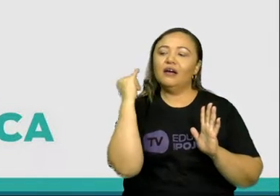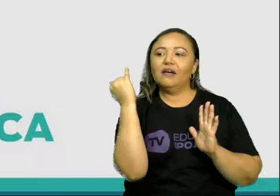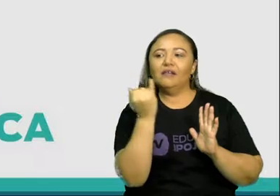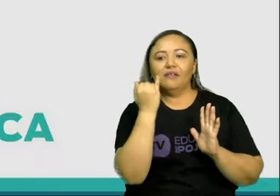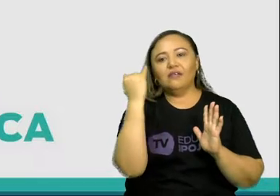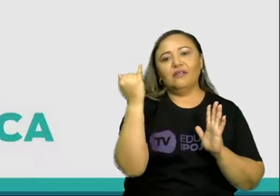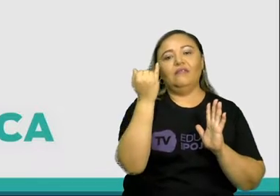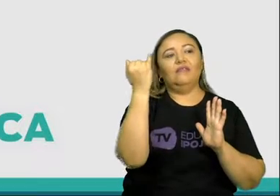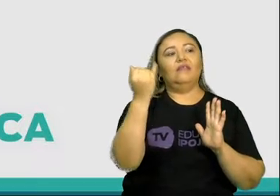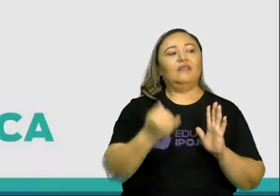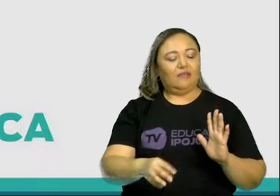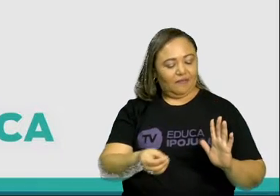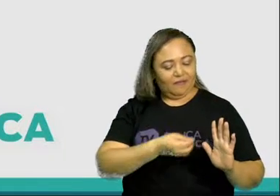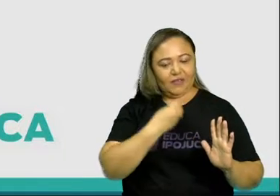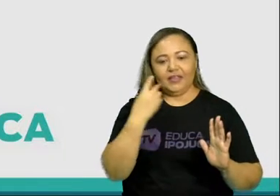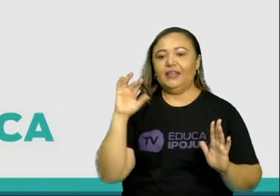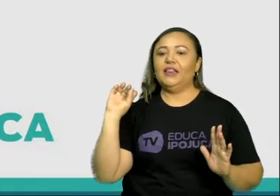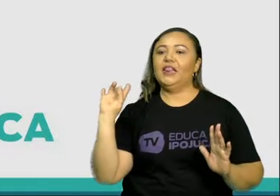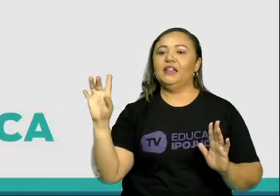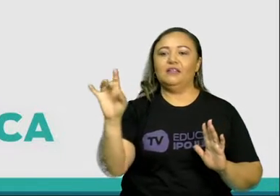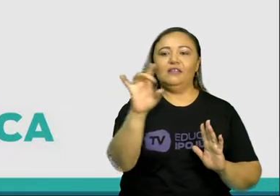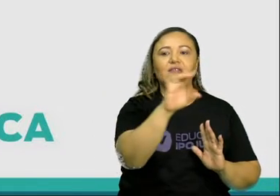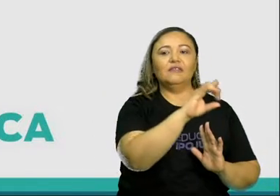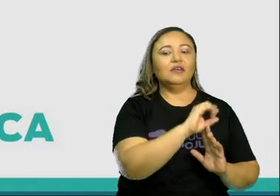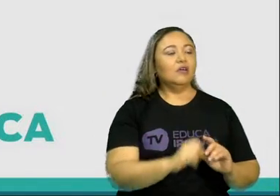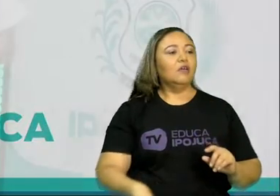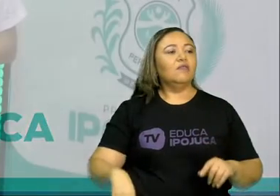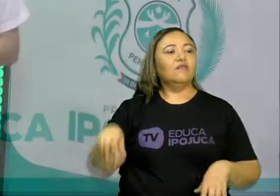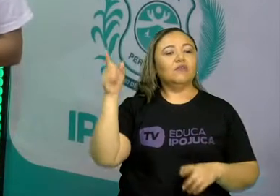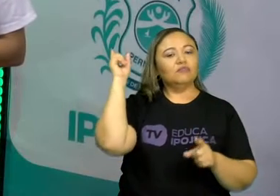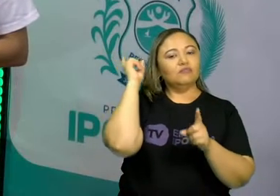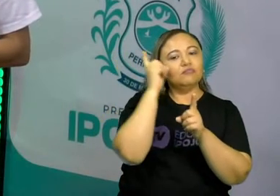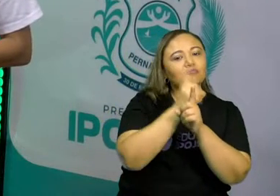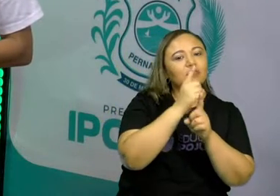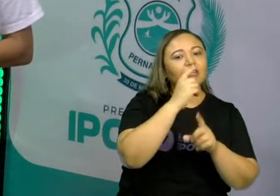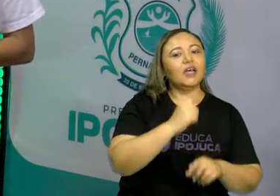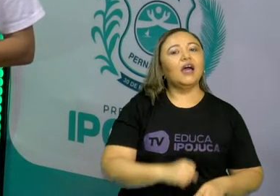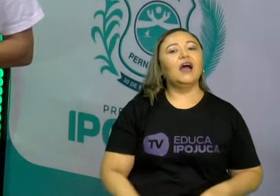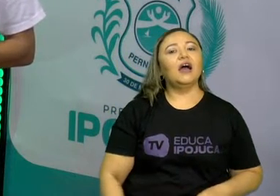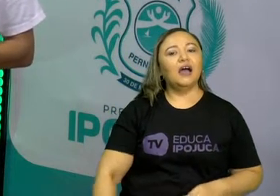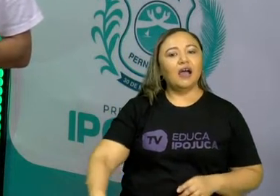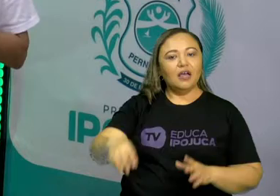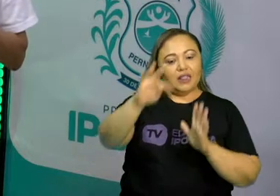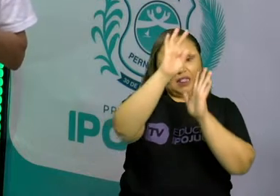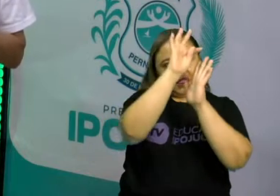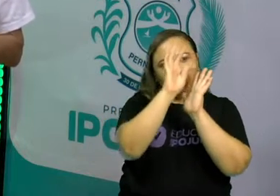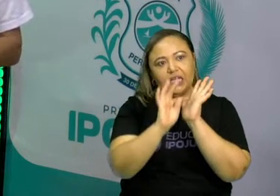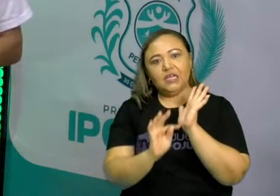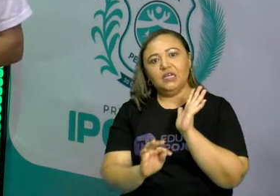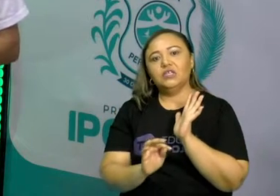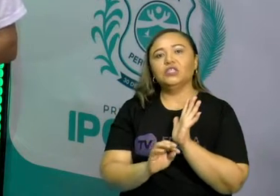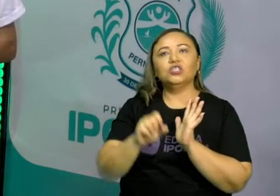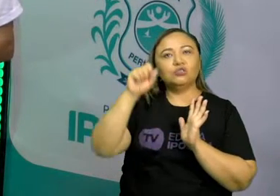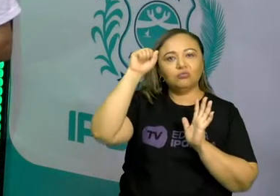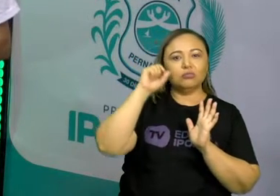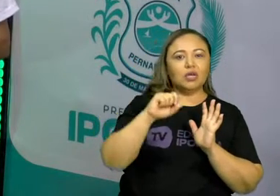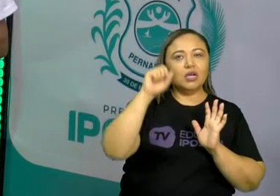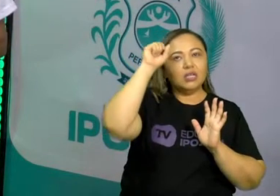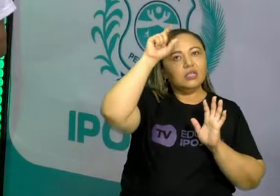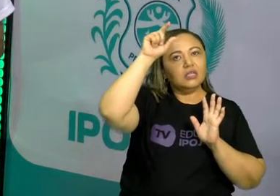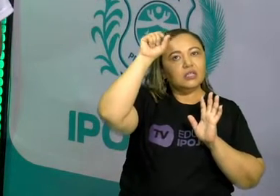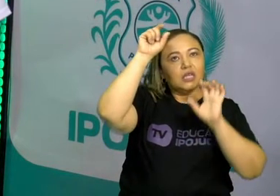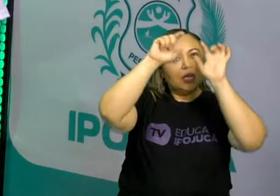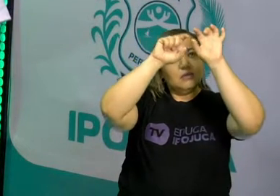vidas e vamos descobrir qual é a ideia central do texto, ou seja, o tema central desse texto.